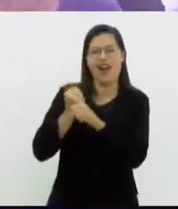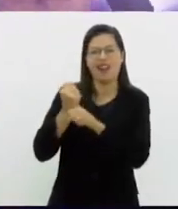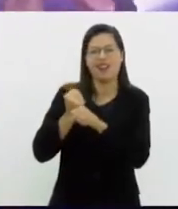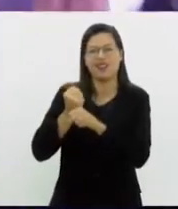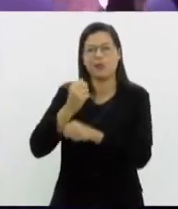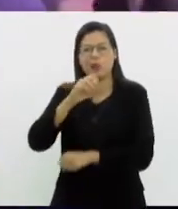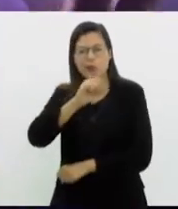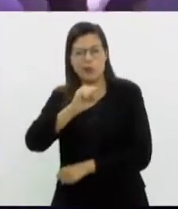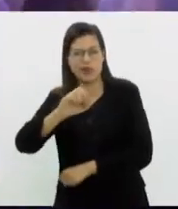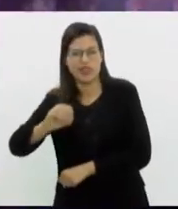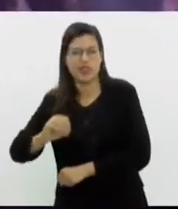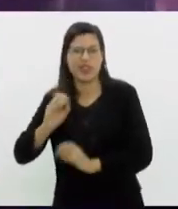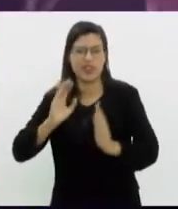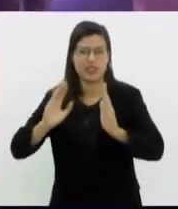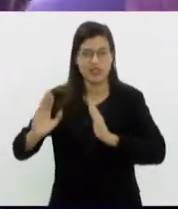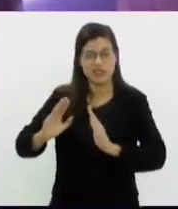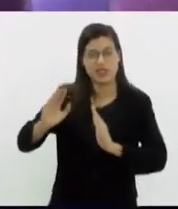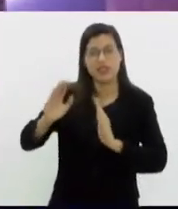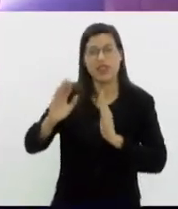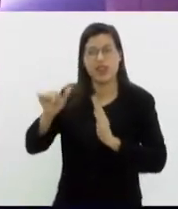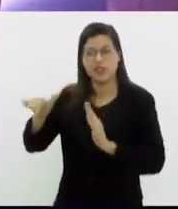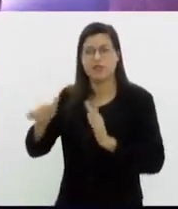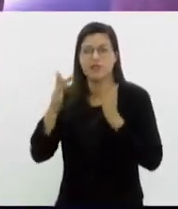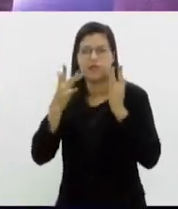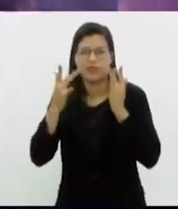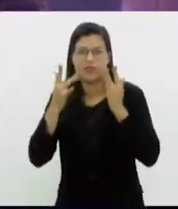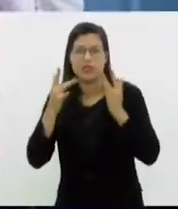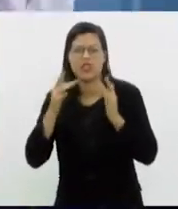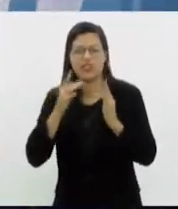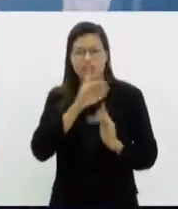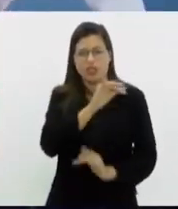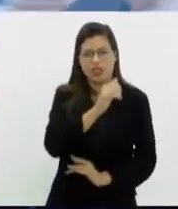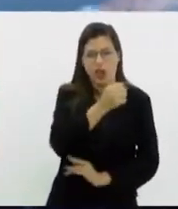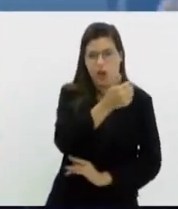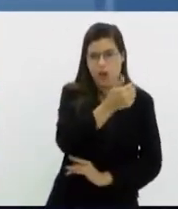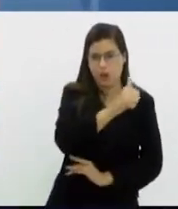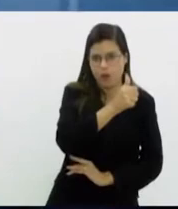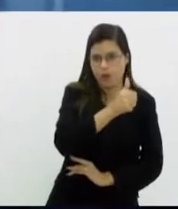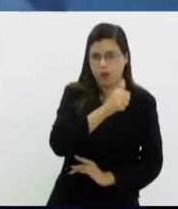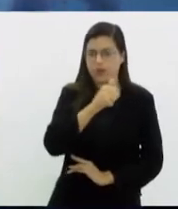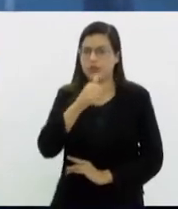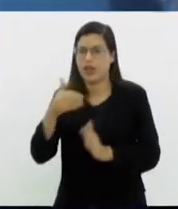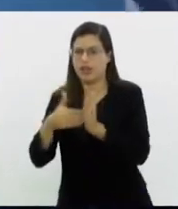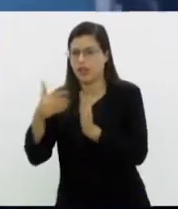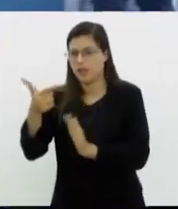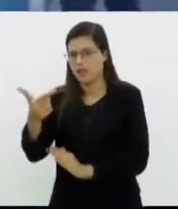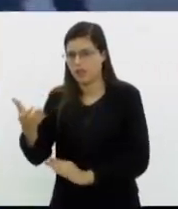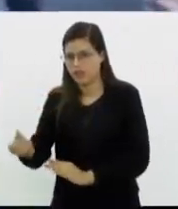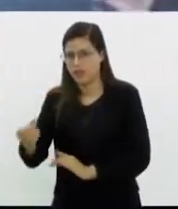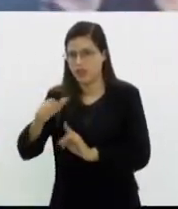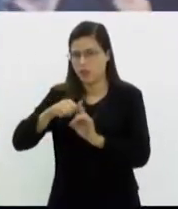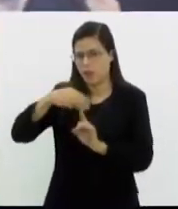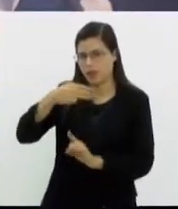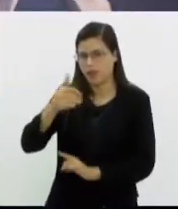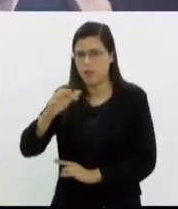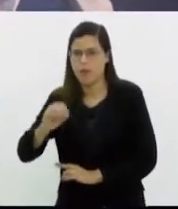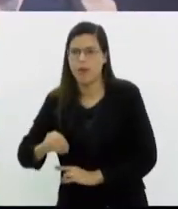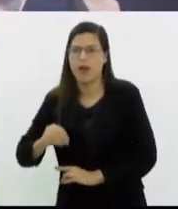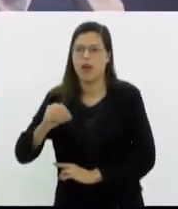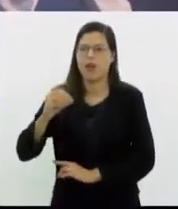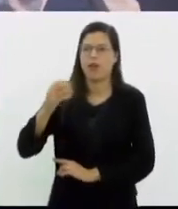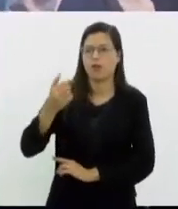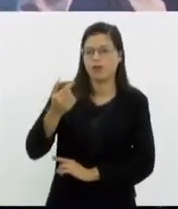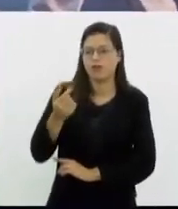curta temporada no Teacron Fashion Mall de 11 a 26 de maio, com sessões aos sábados, às sete horas da noite e aos